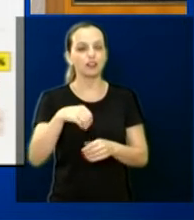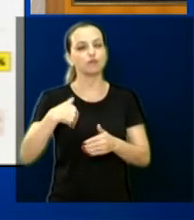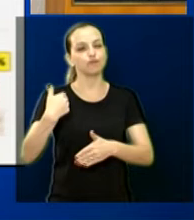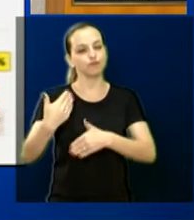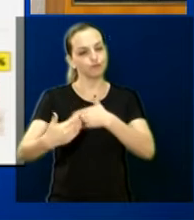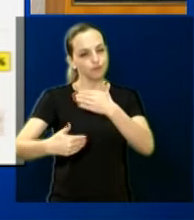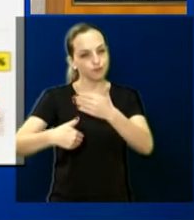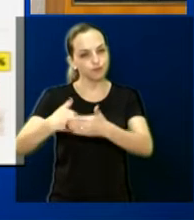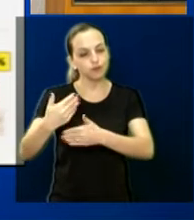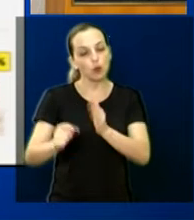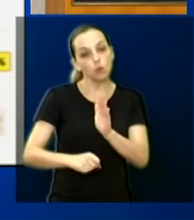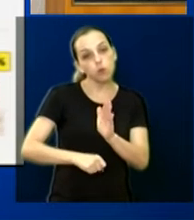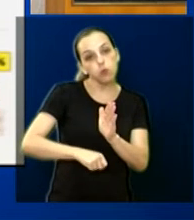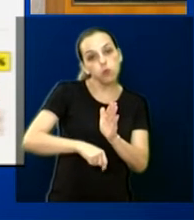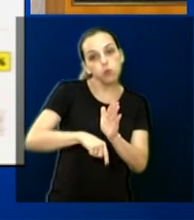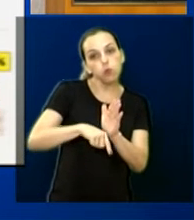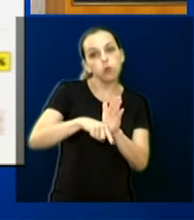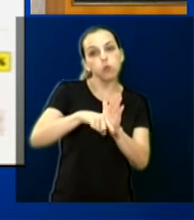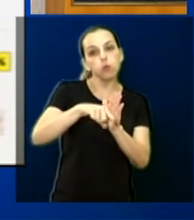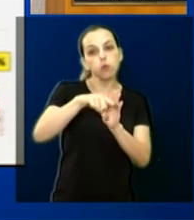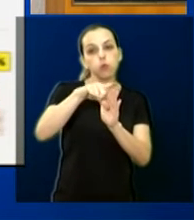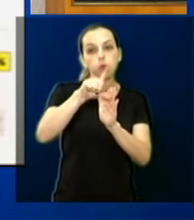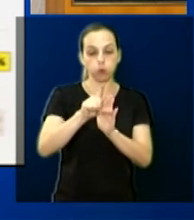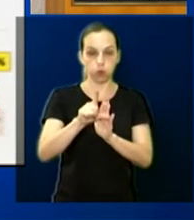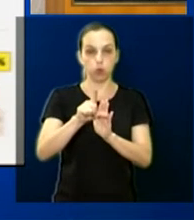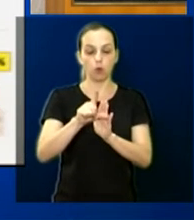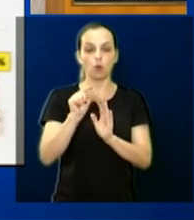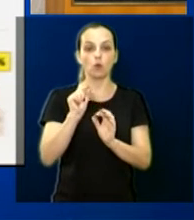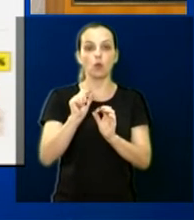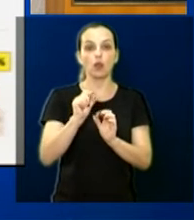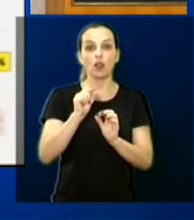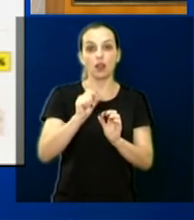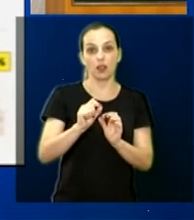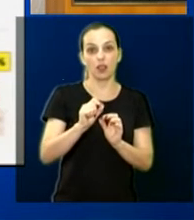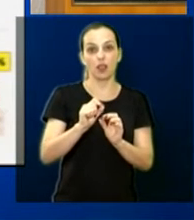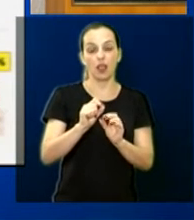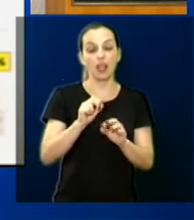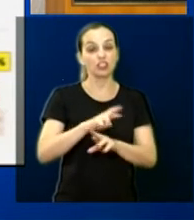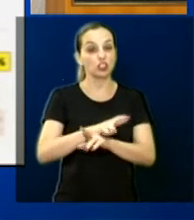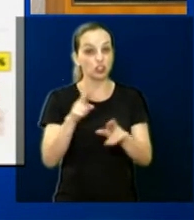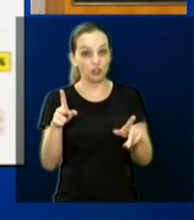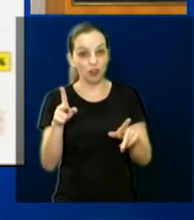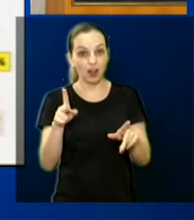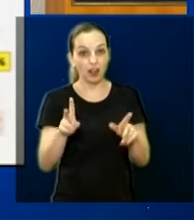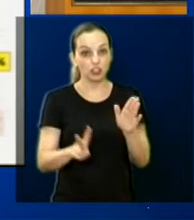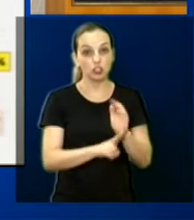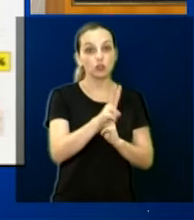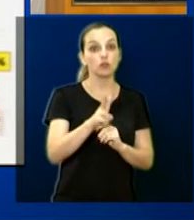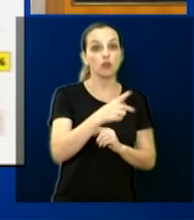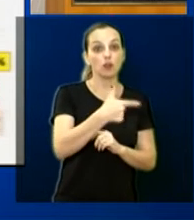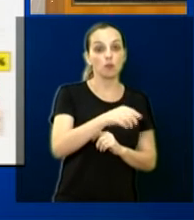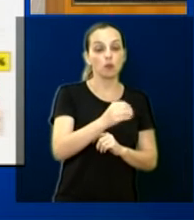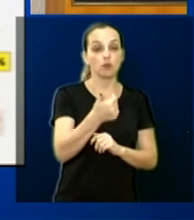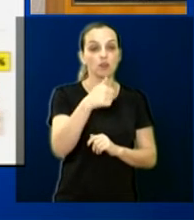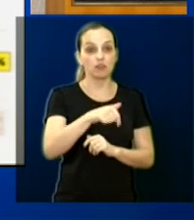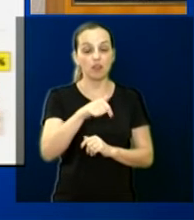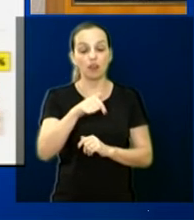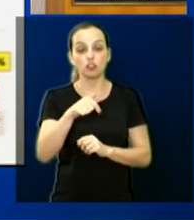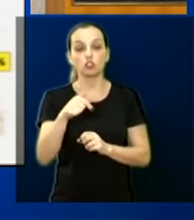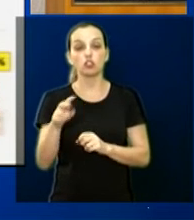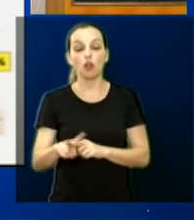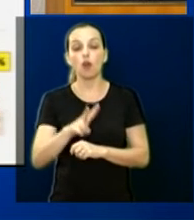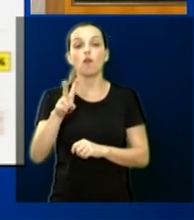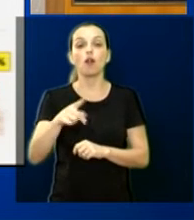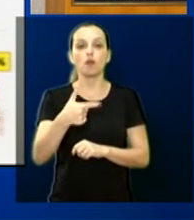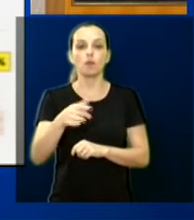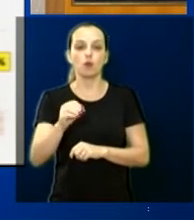.145. E isso aí é a diferença entre o valor de 2017 e o 2018. Só para citar